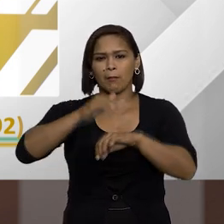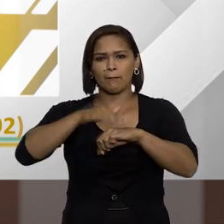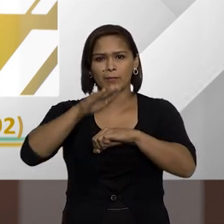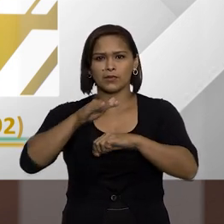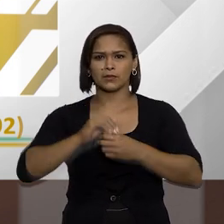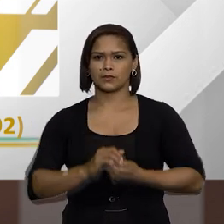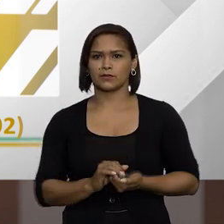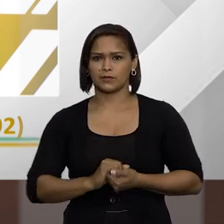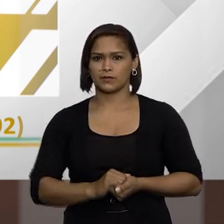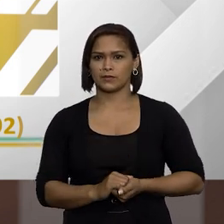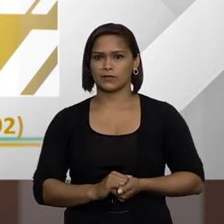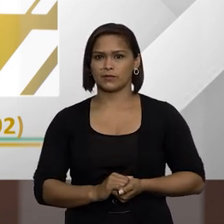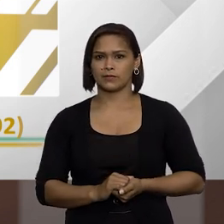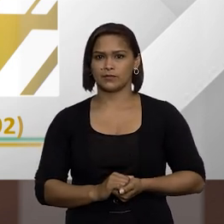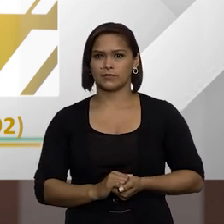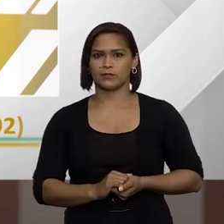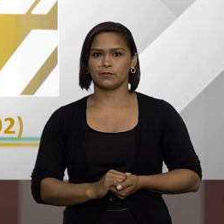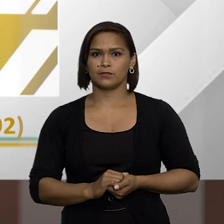pela frente